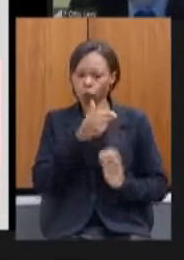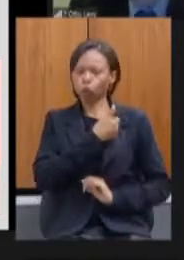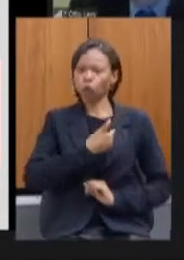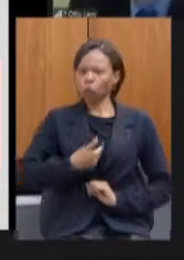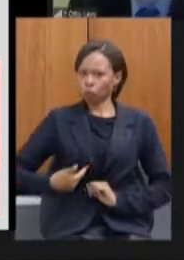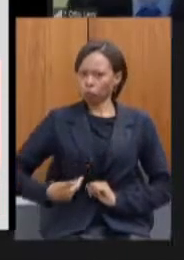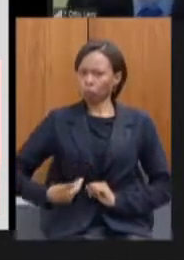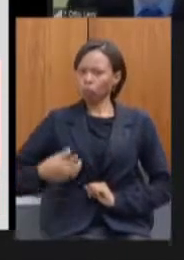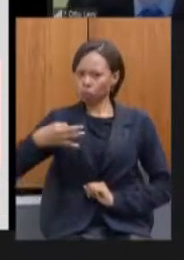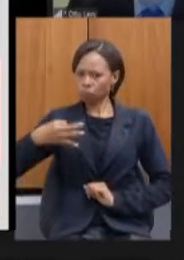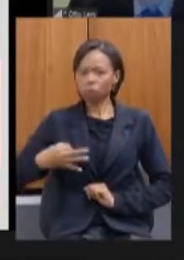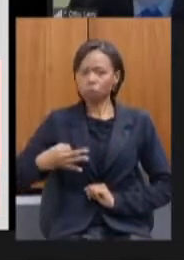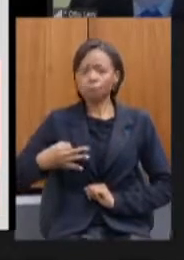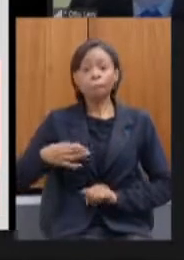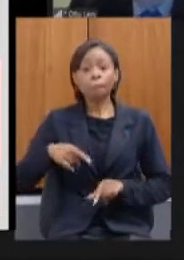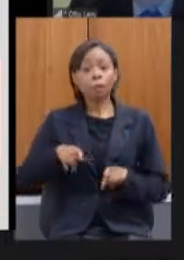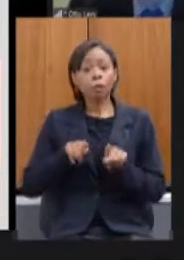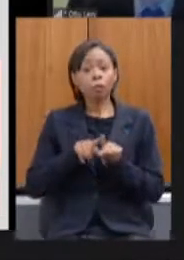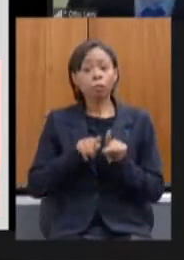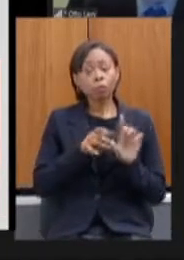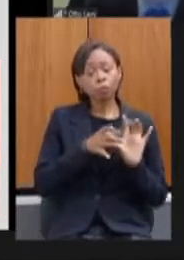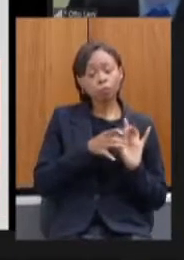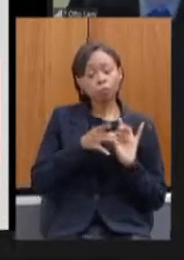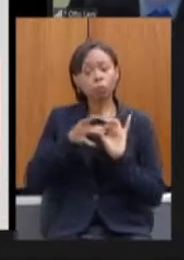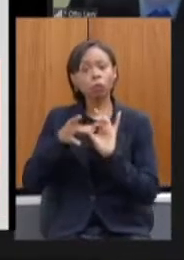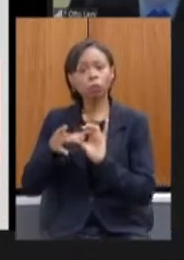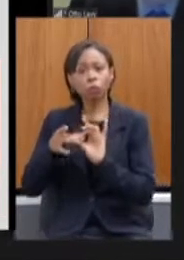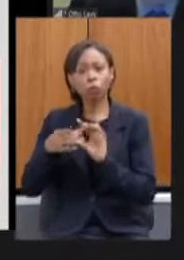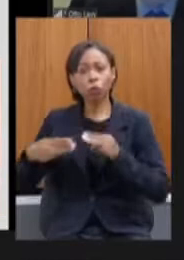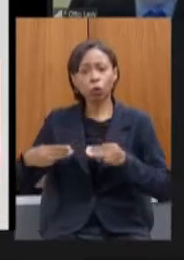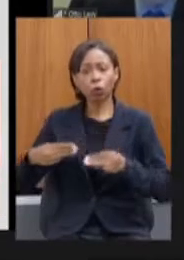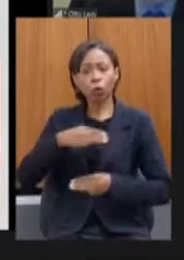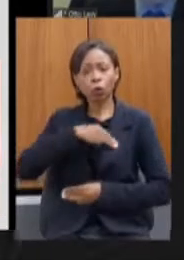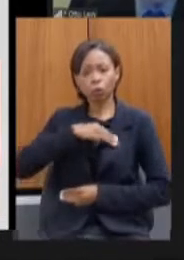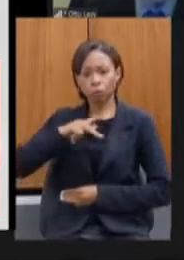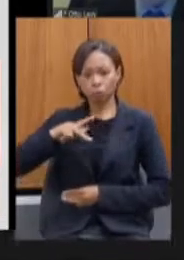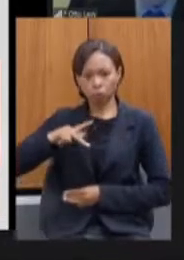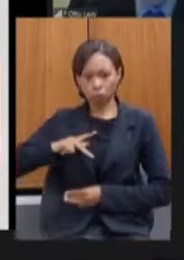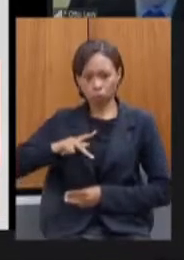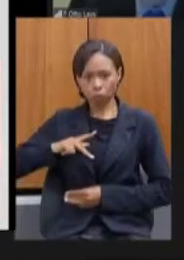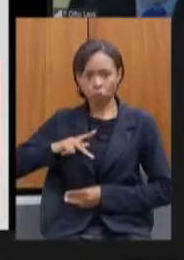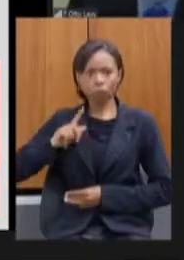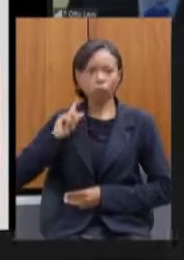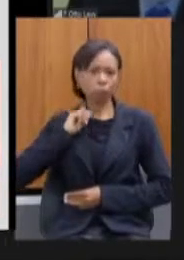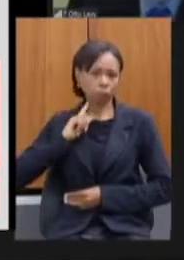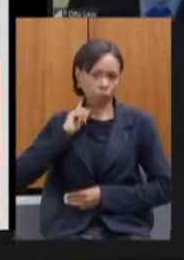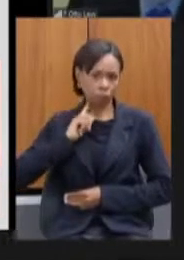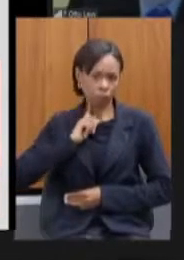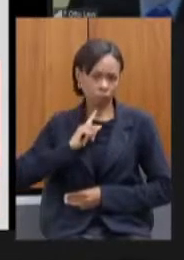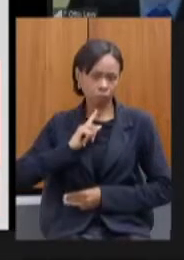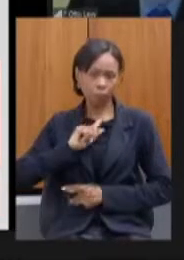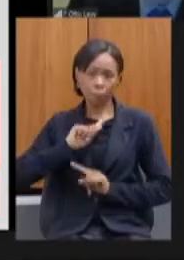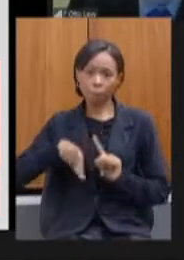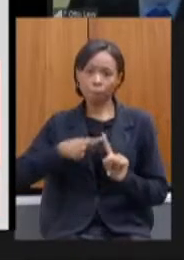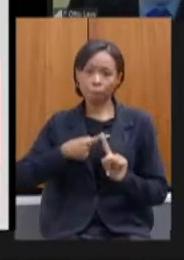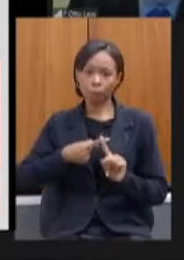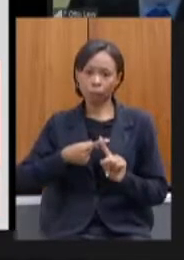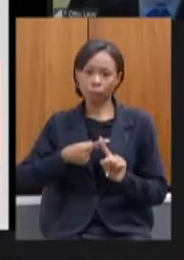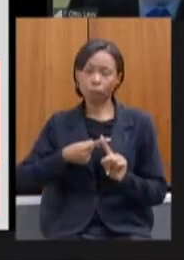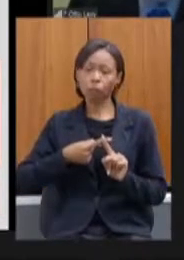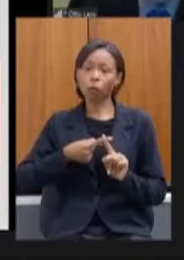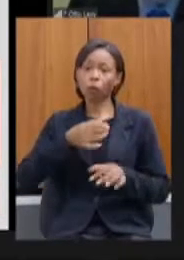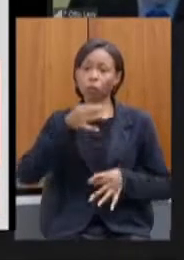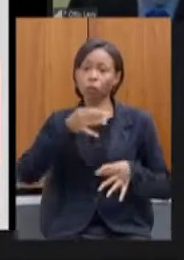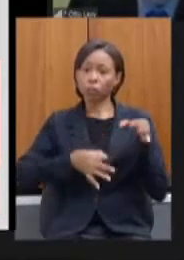em conjunto com o Ministério Público do Estado de Minas Gerais e com o Tribunal de Contas do Estado de Minas